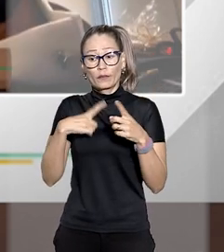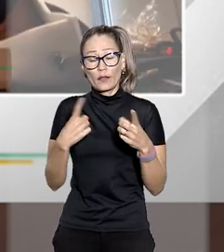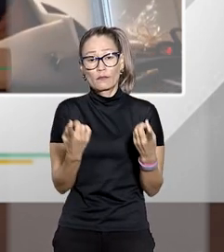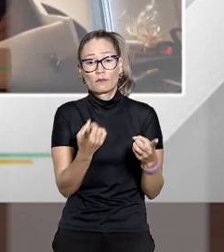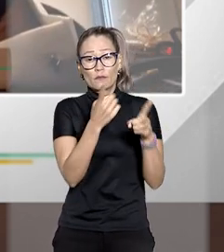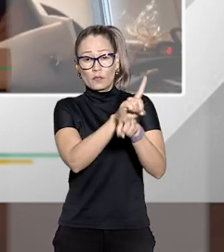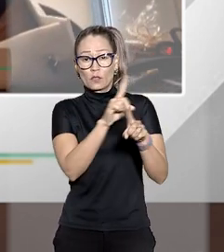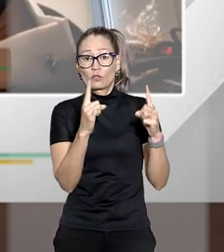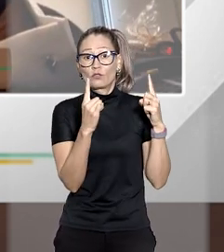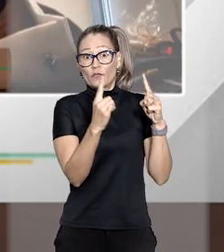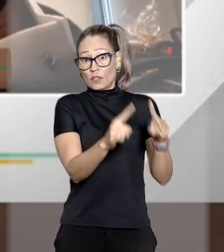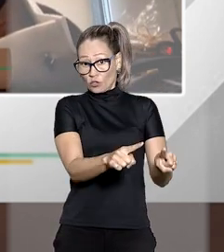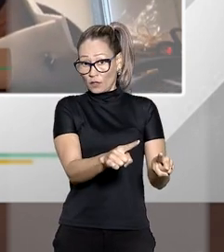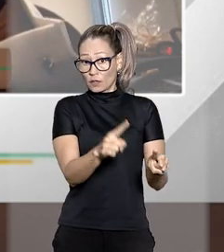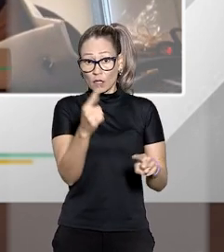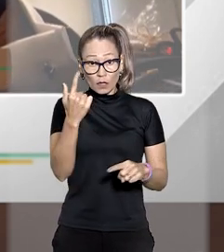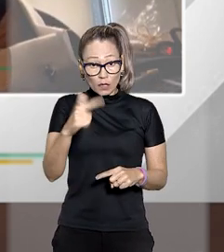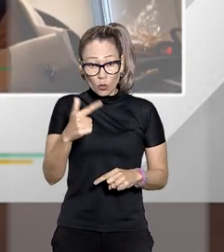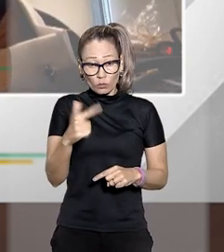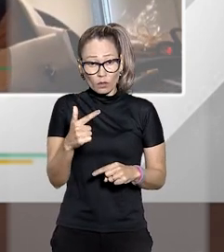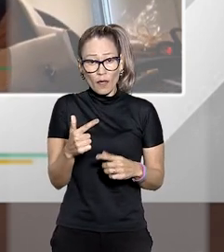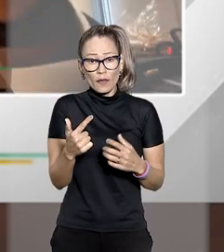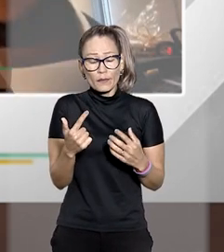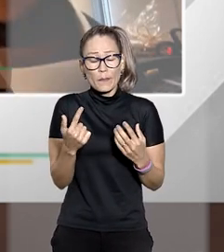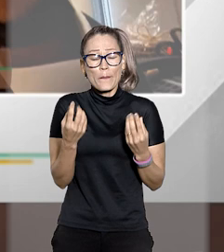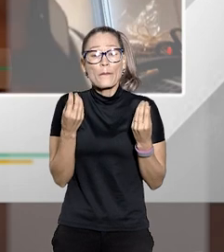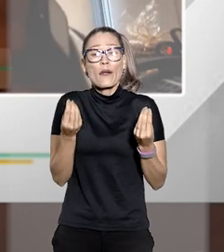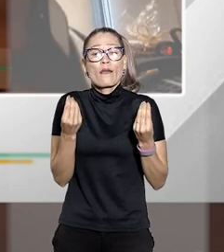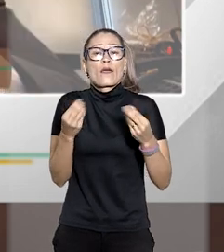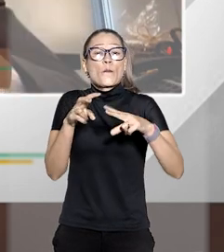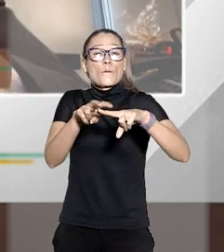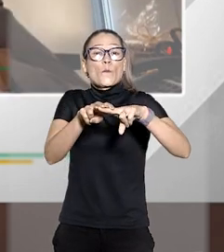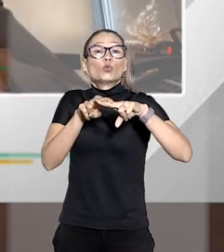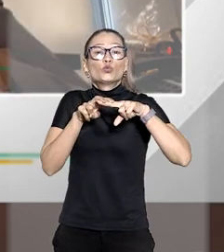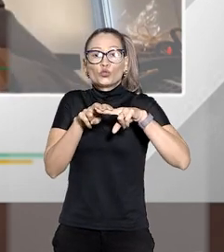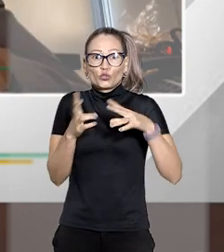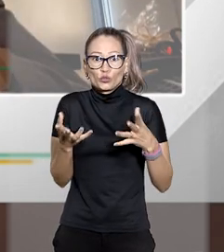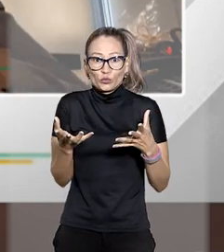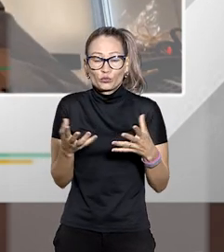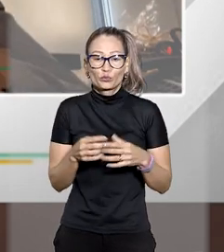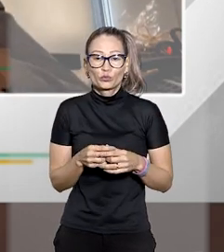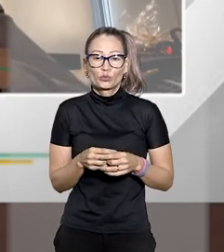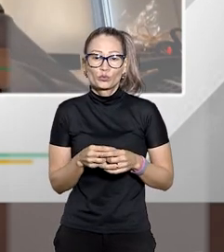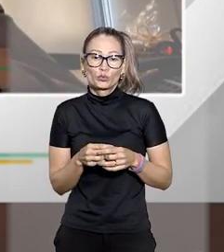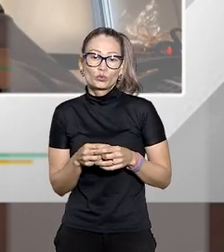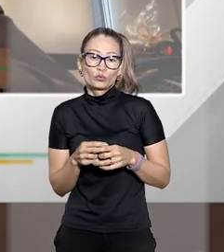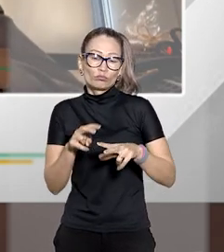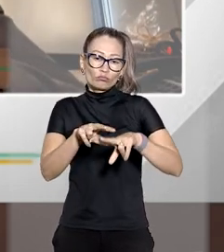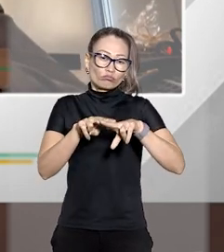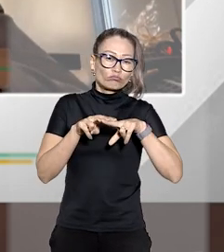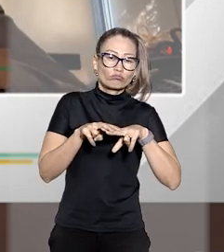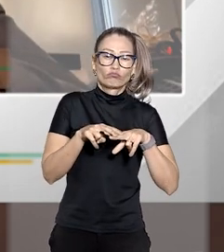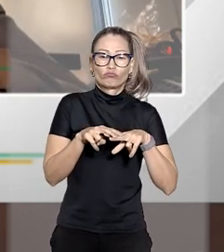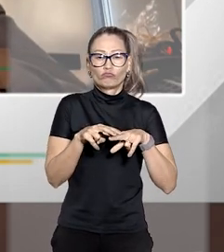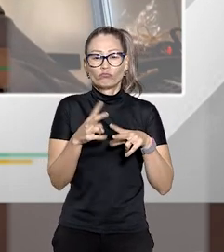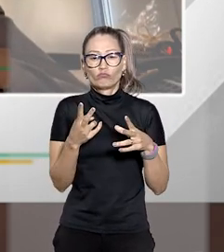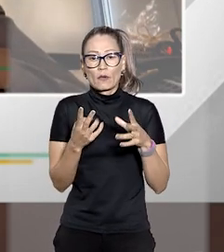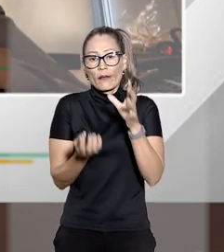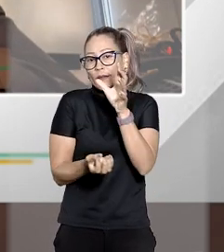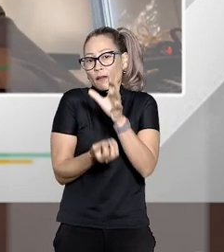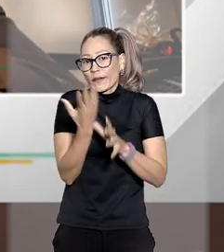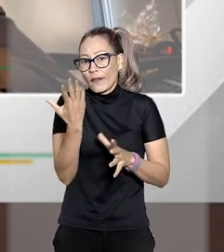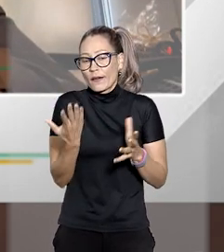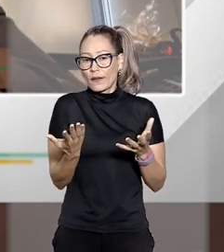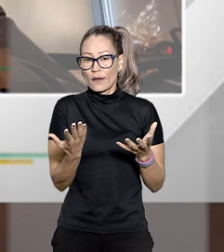esse incidente ele não não vai ter motivo subjacente para surgir mas se